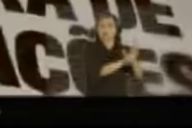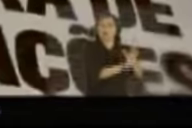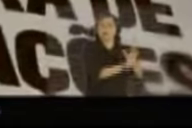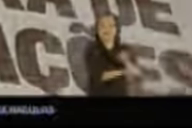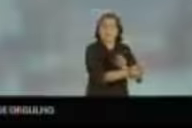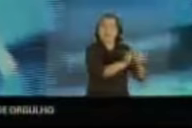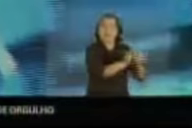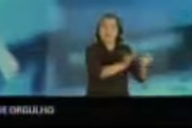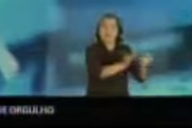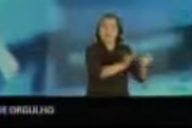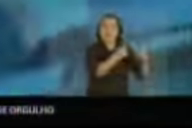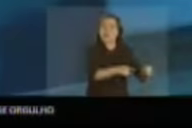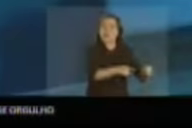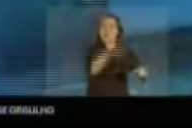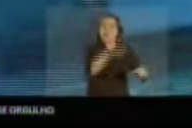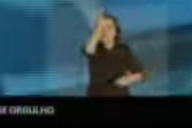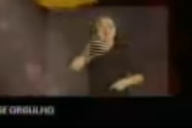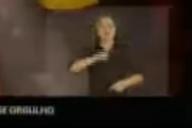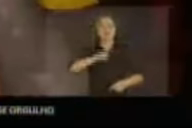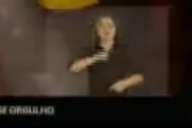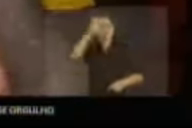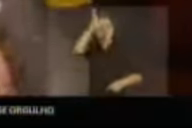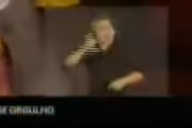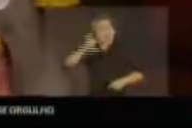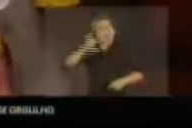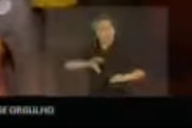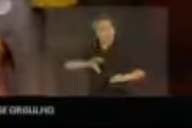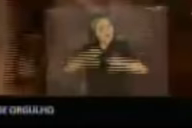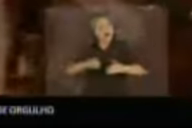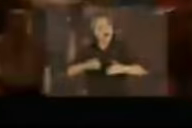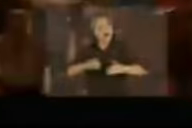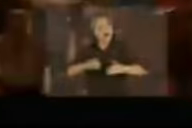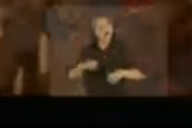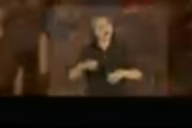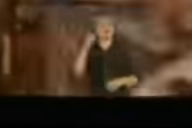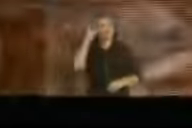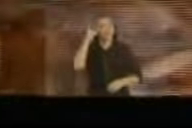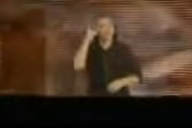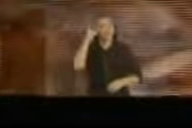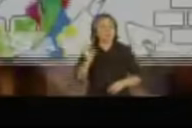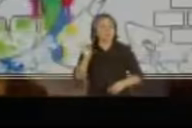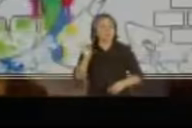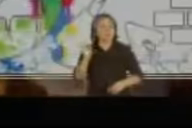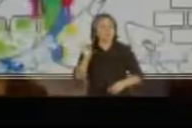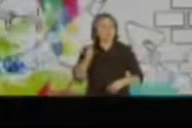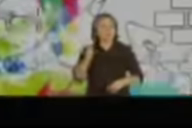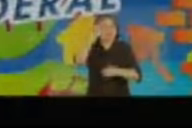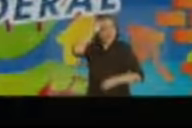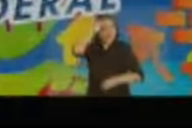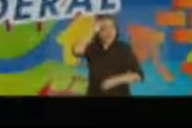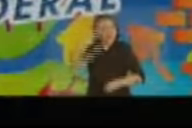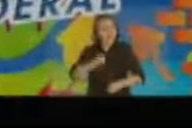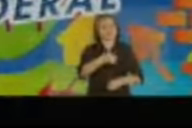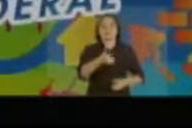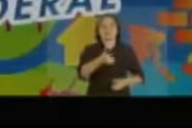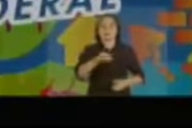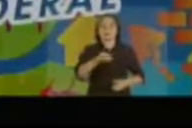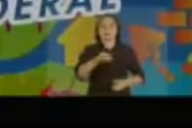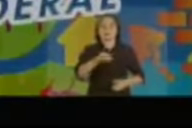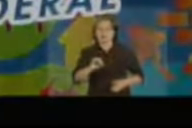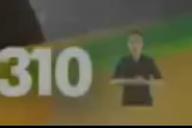Mato Grosso existe uma mulher que nos enche de orgulho. Para a deputada federal, vote séries 1010.